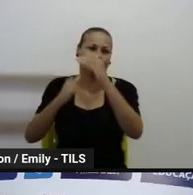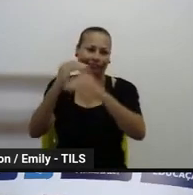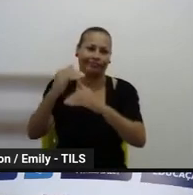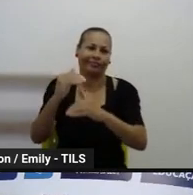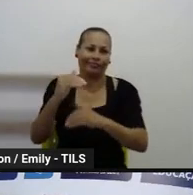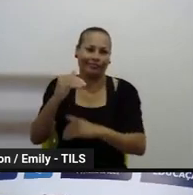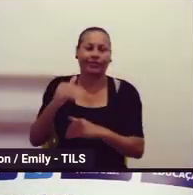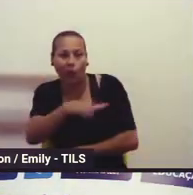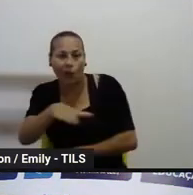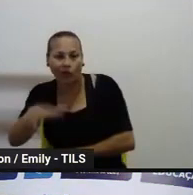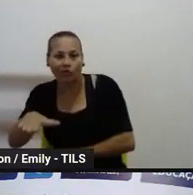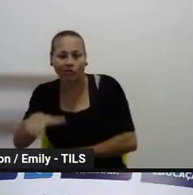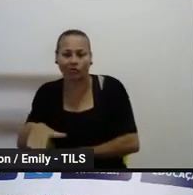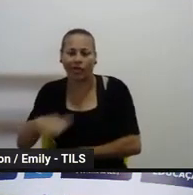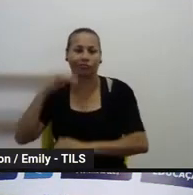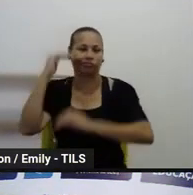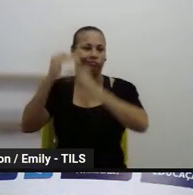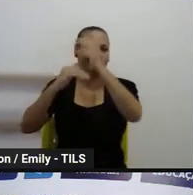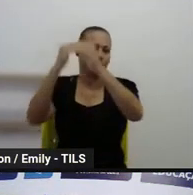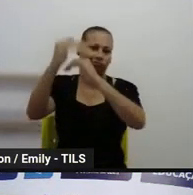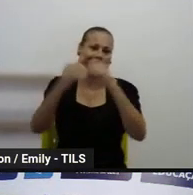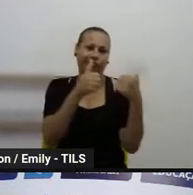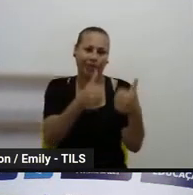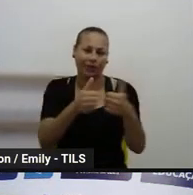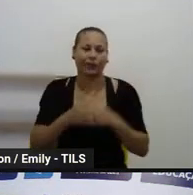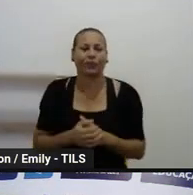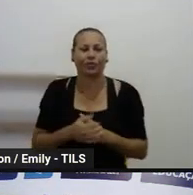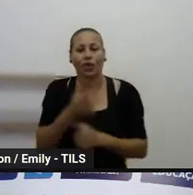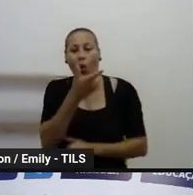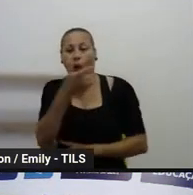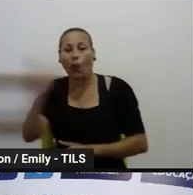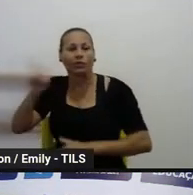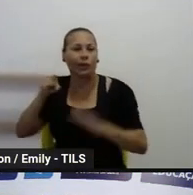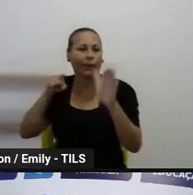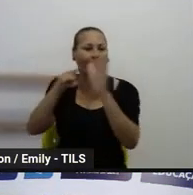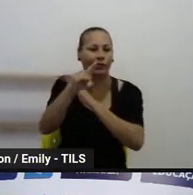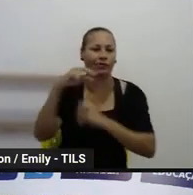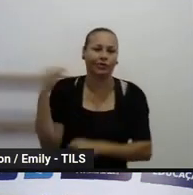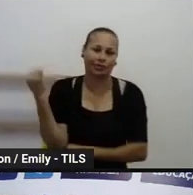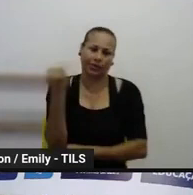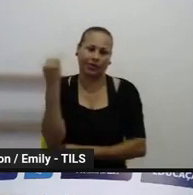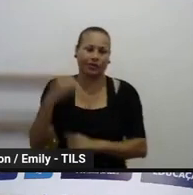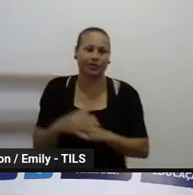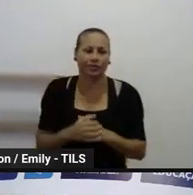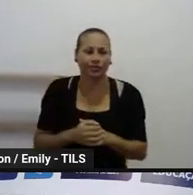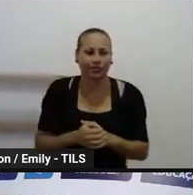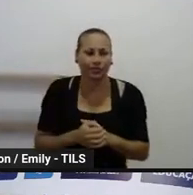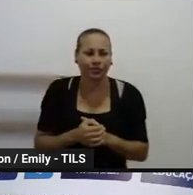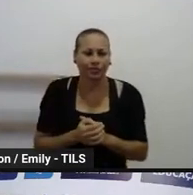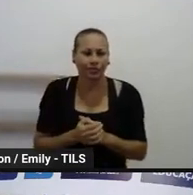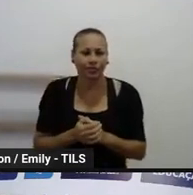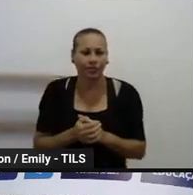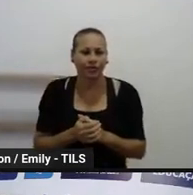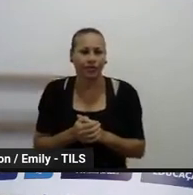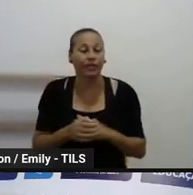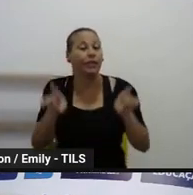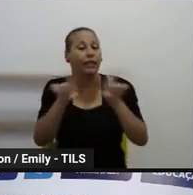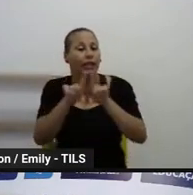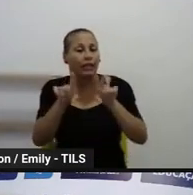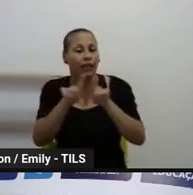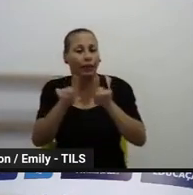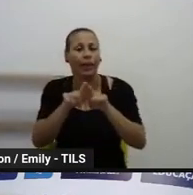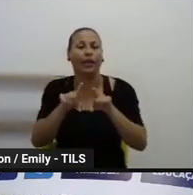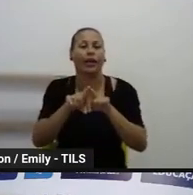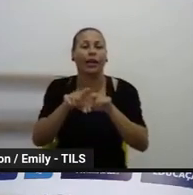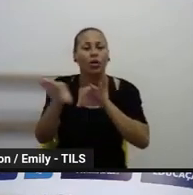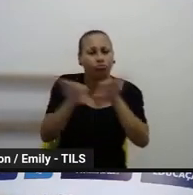está matriculada. Ah, teve uma pergunta também importante sobre a participação no programa,